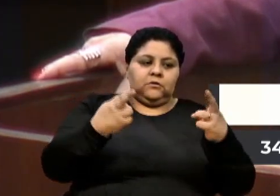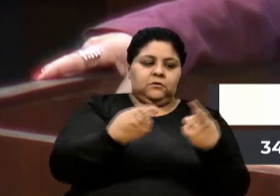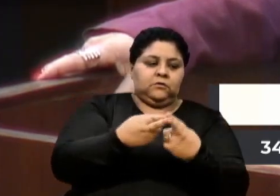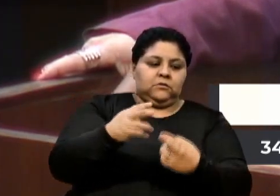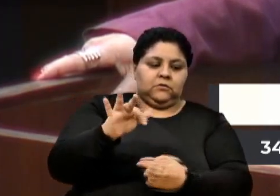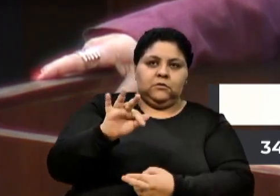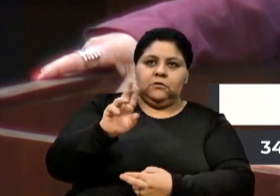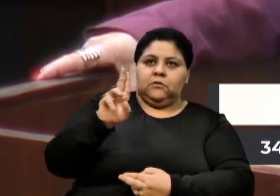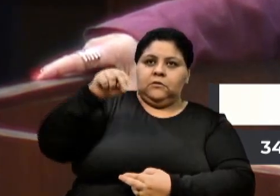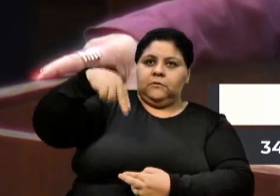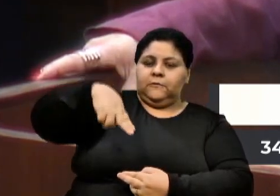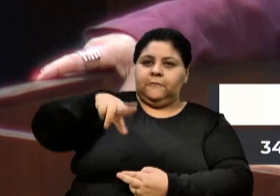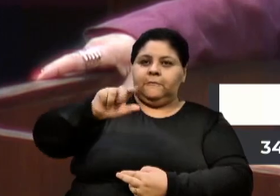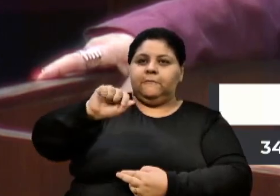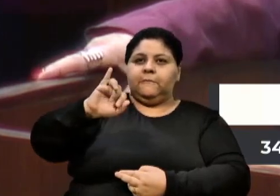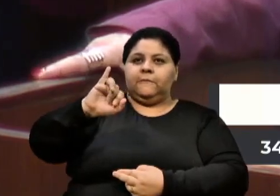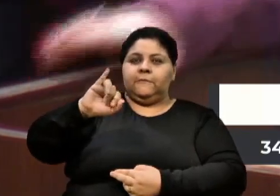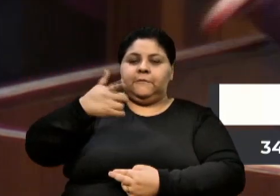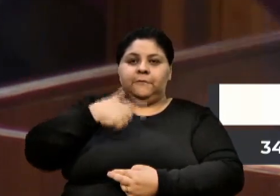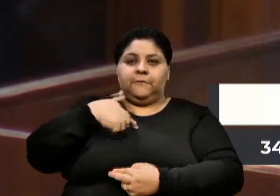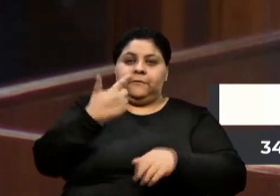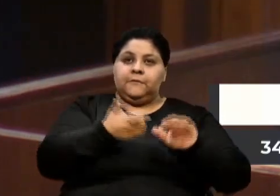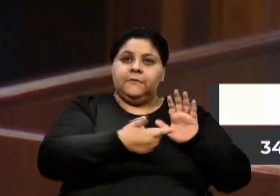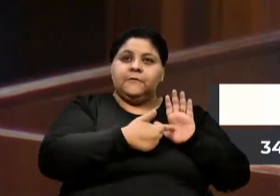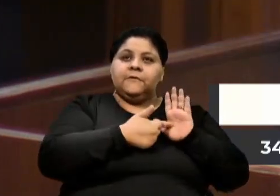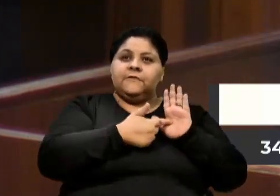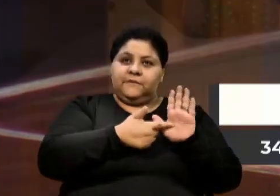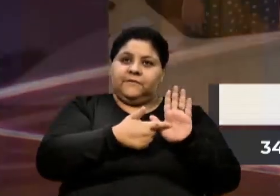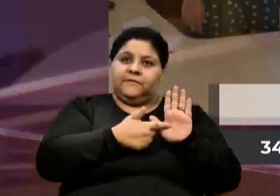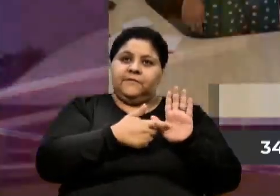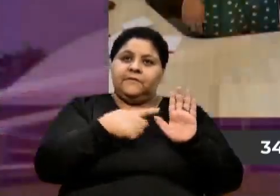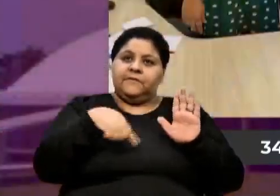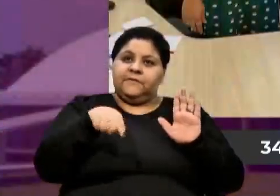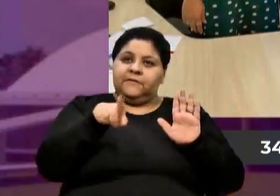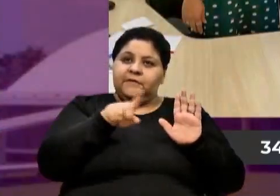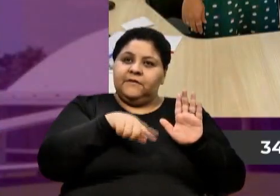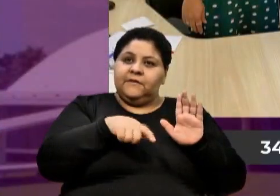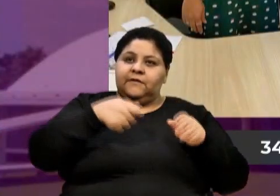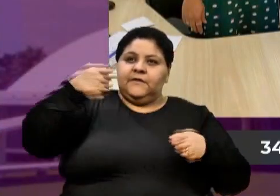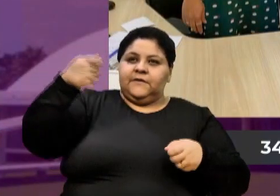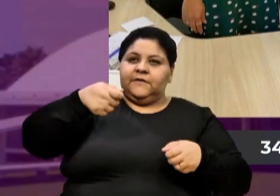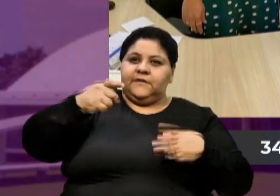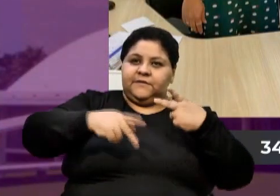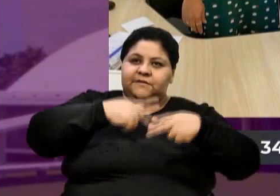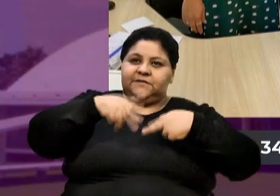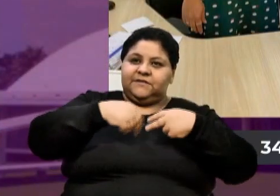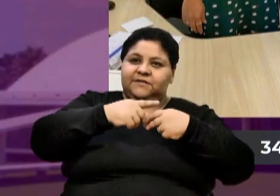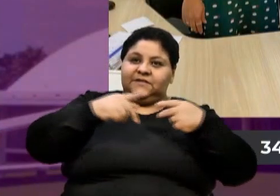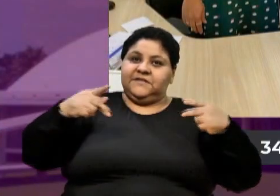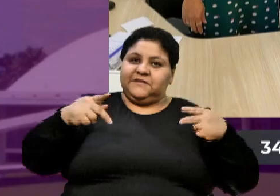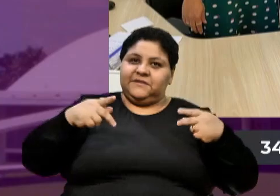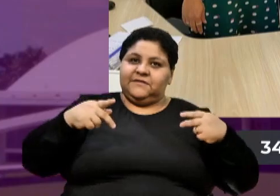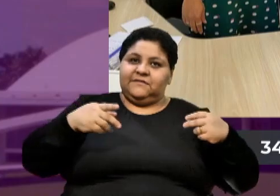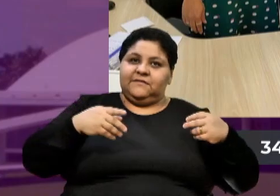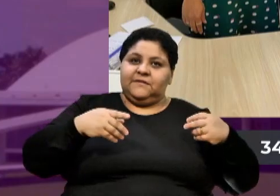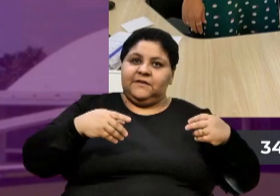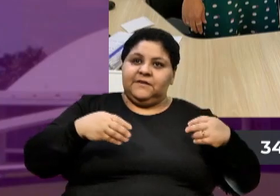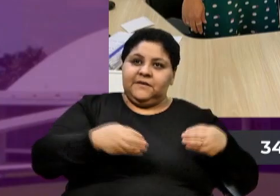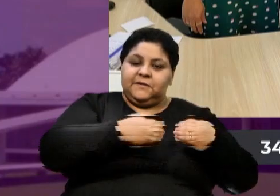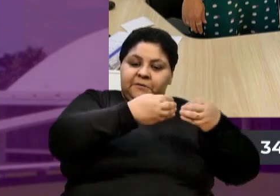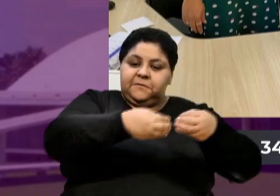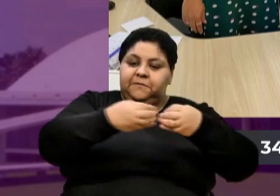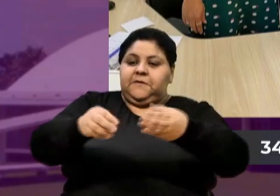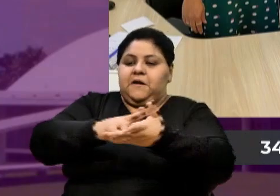eu apresentei ali, vocês viram que a nossa sacolinha, os presentinhos da Câmara, nós levamos em quase todos, faltou, mas nós